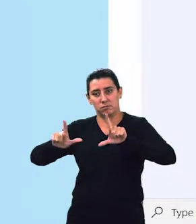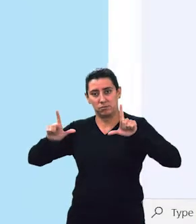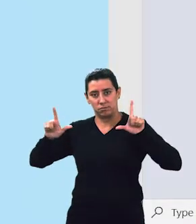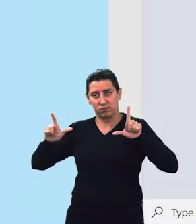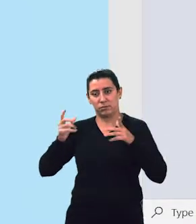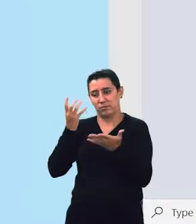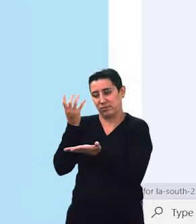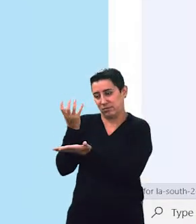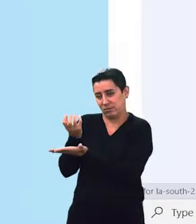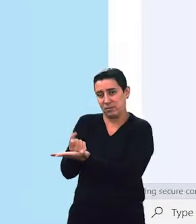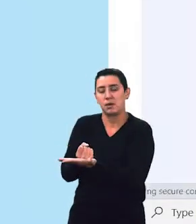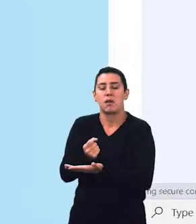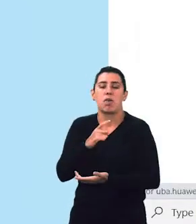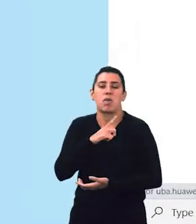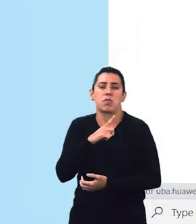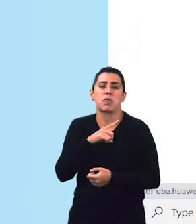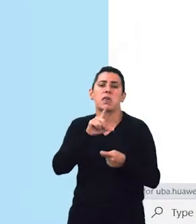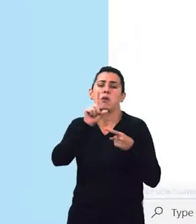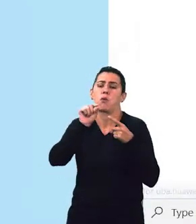temos algumas opções.